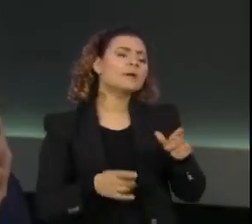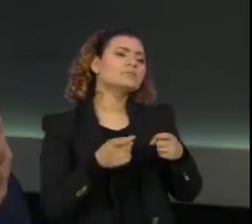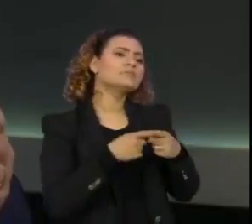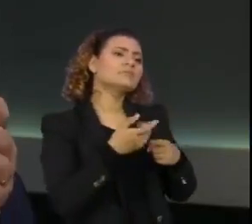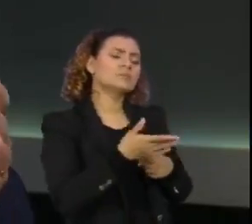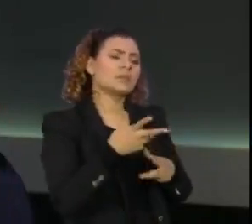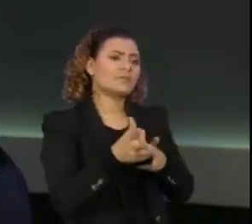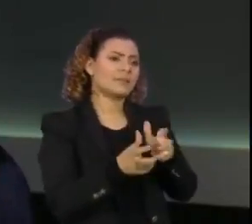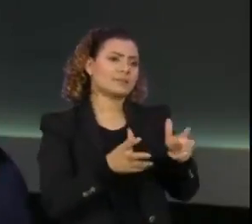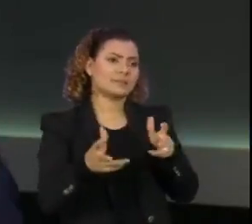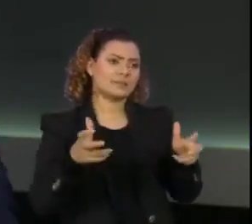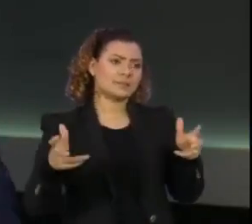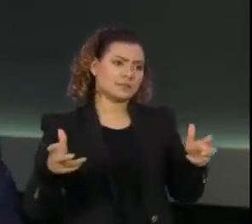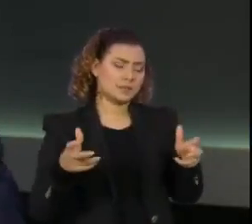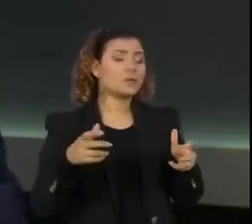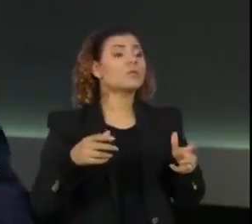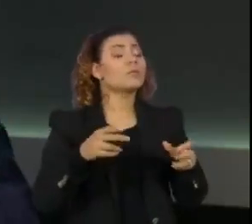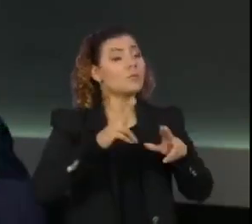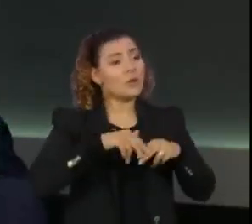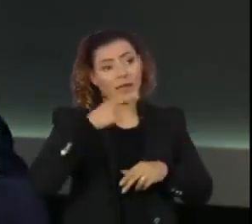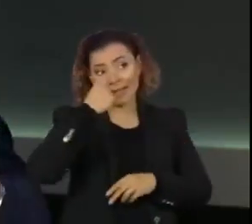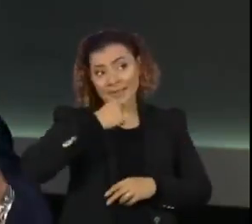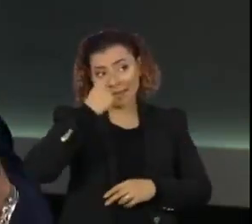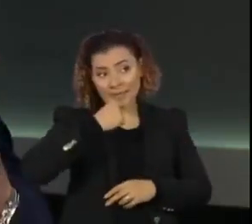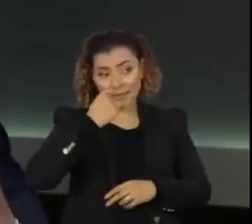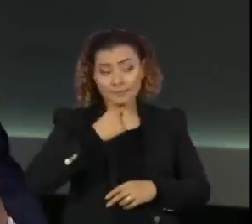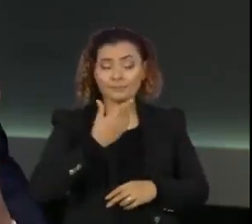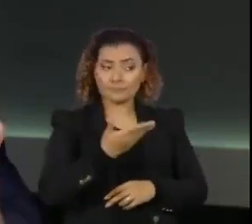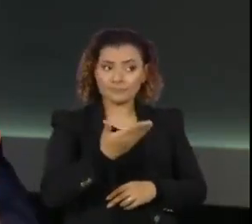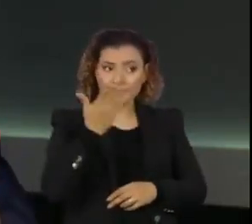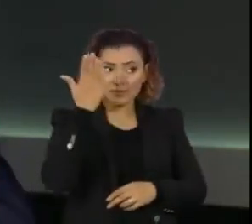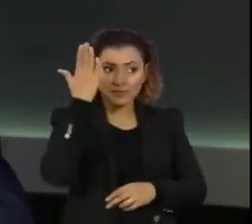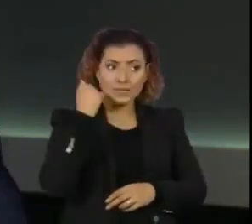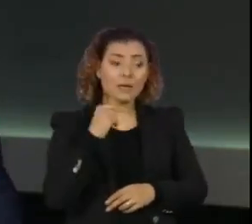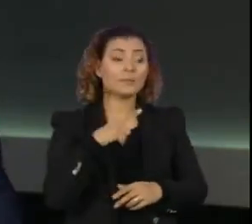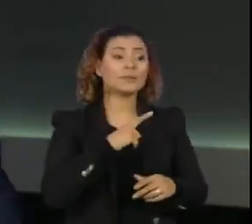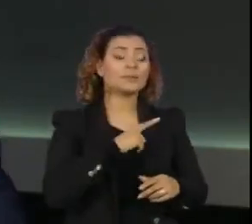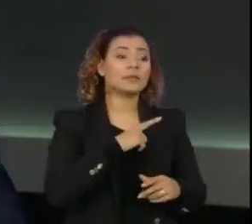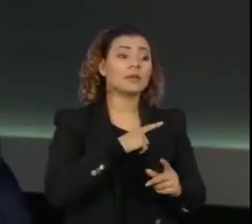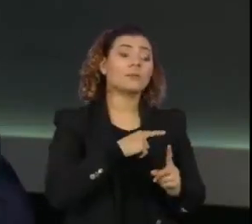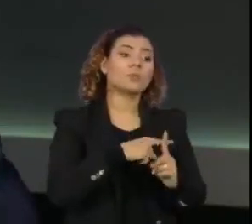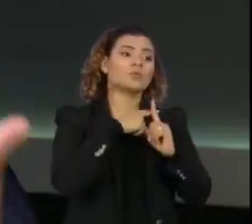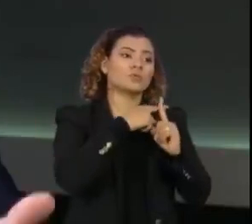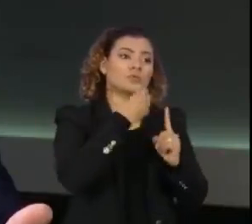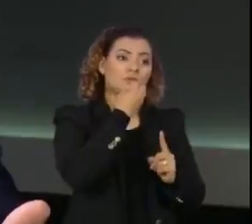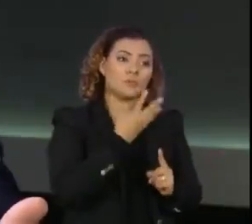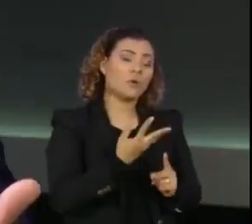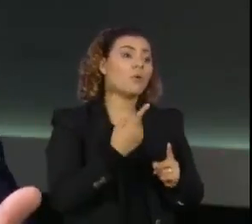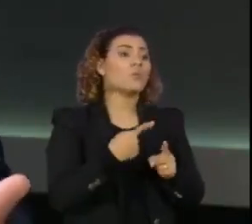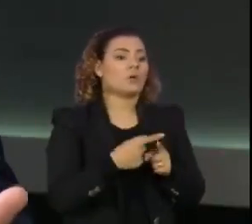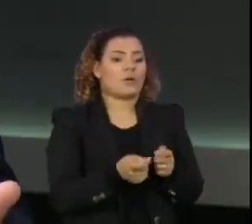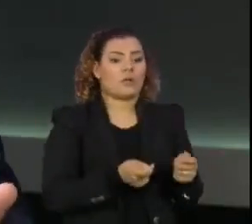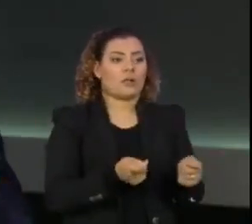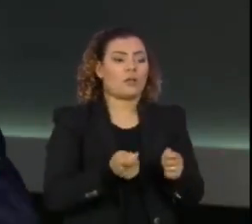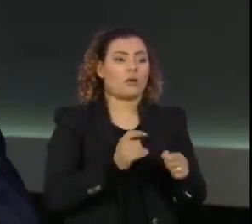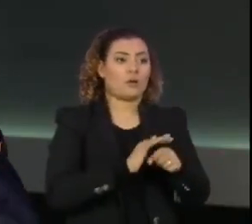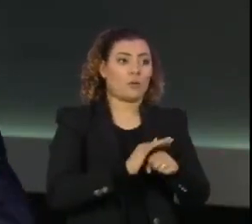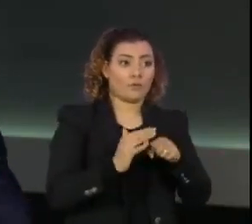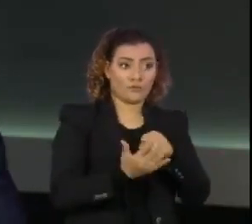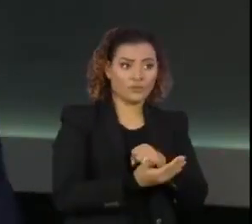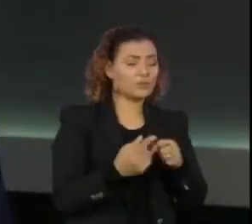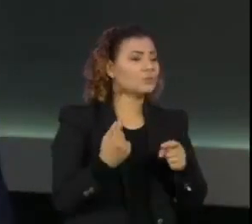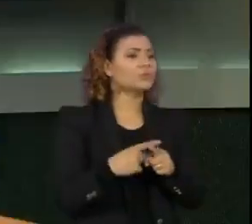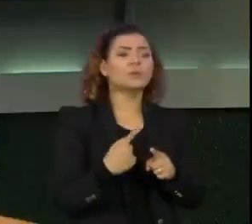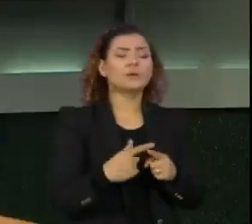a vacinação contra a gripe também tem impacto positivo no combate à Covid-19.